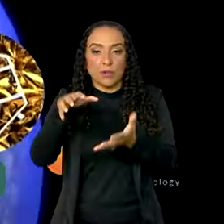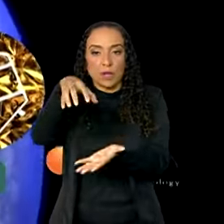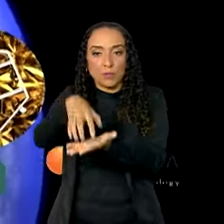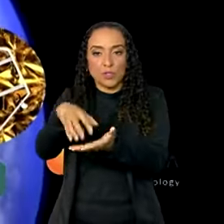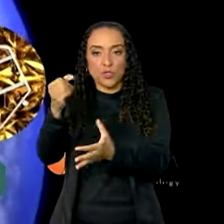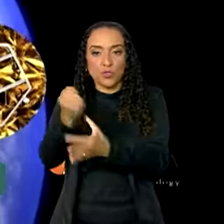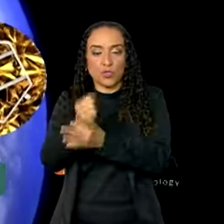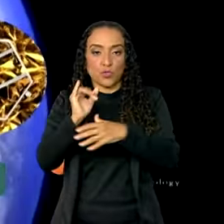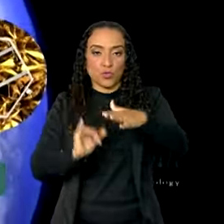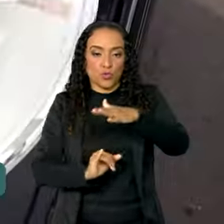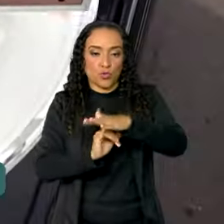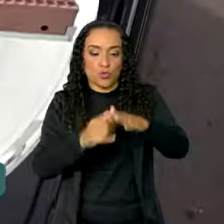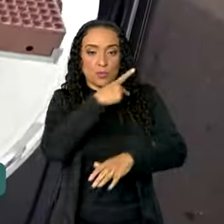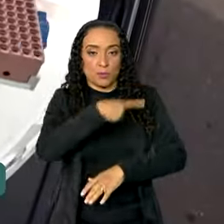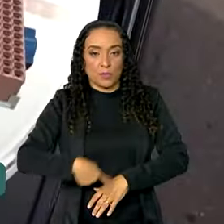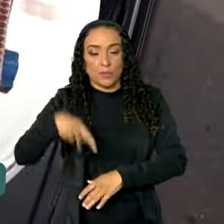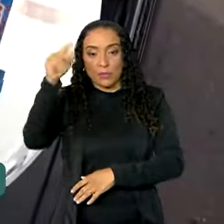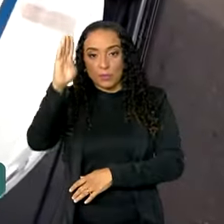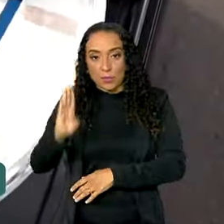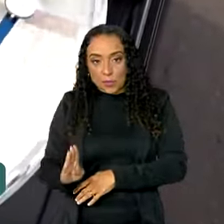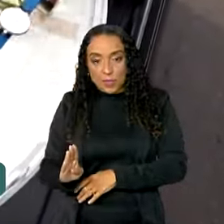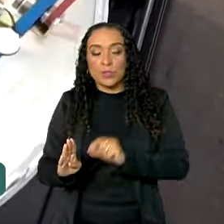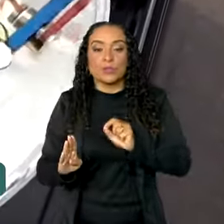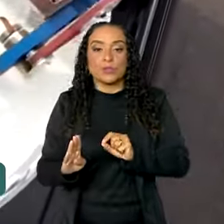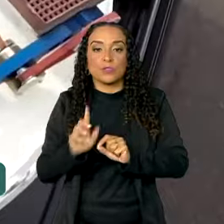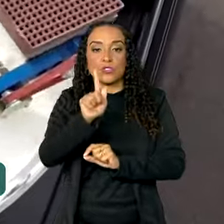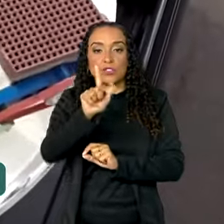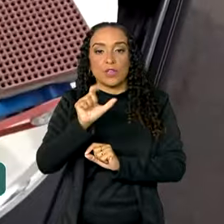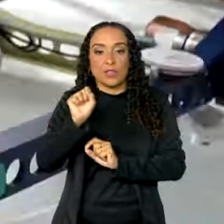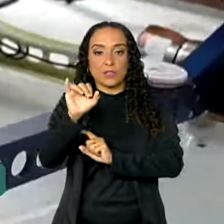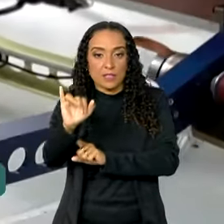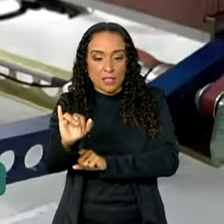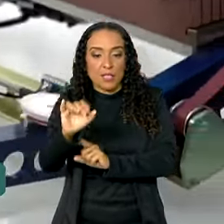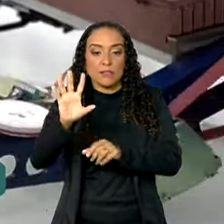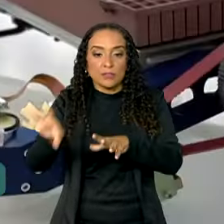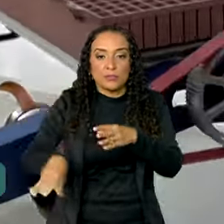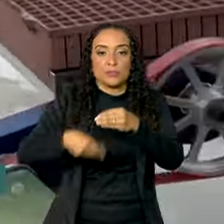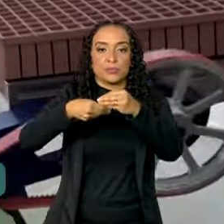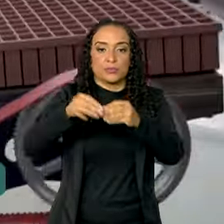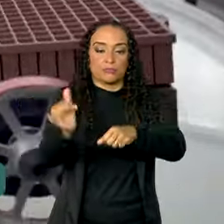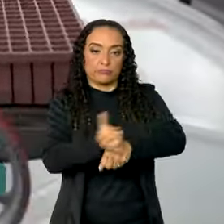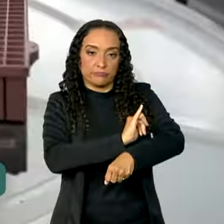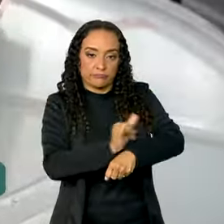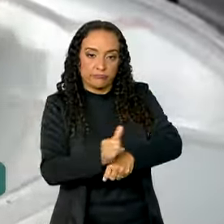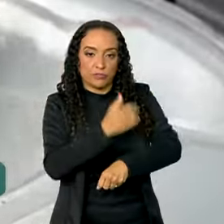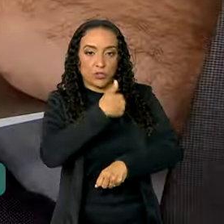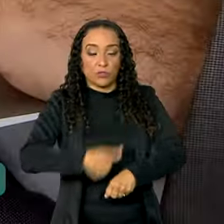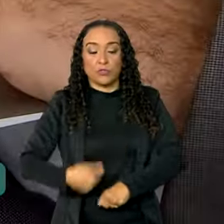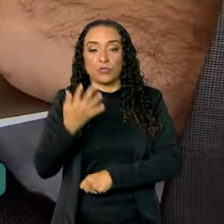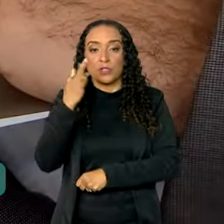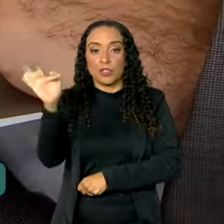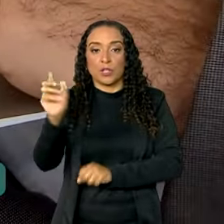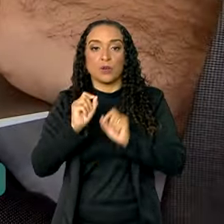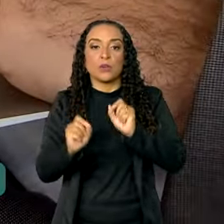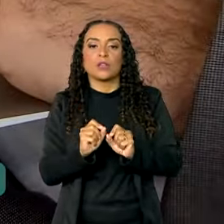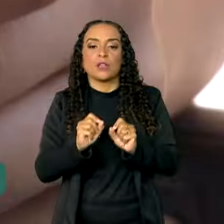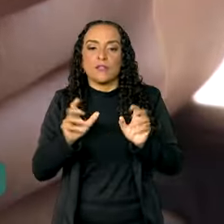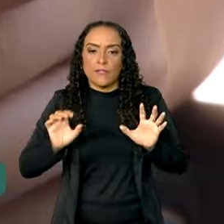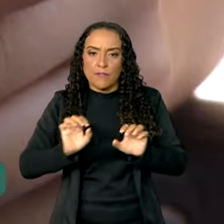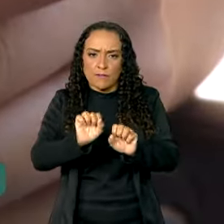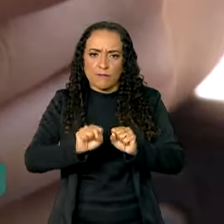Segurança Institucional da Presidência da República, o GSI, faz parte da estratégia do governo federal para